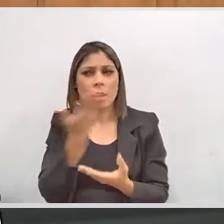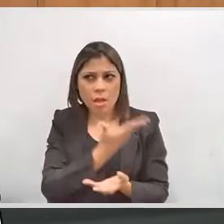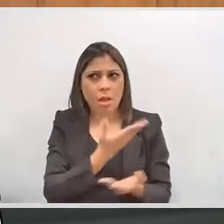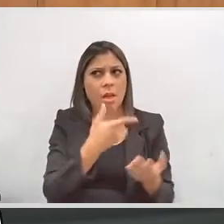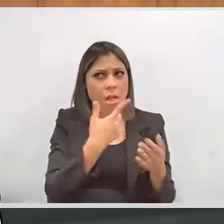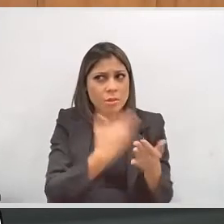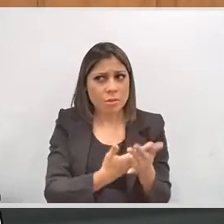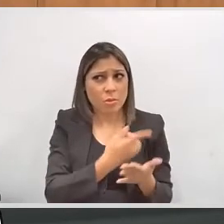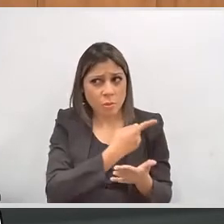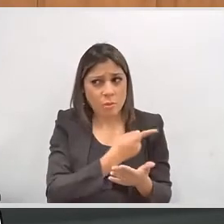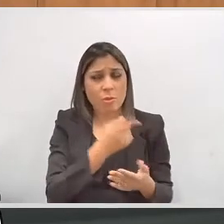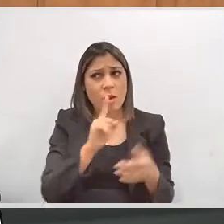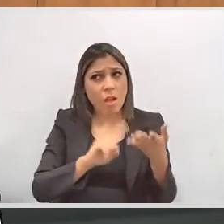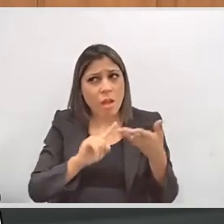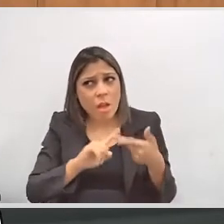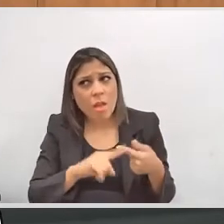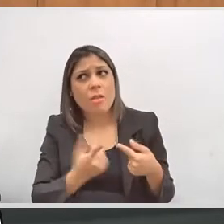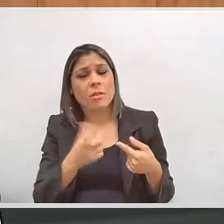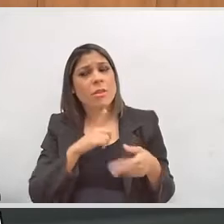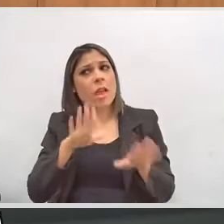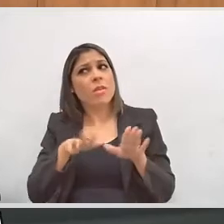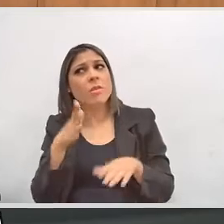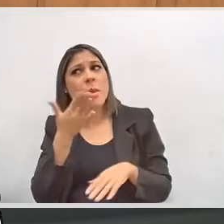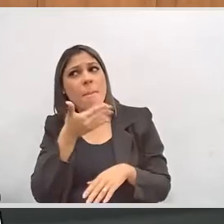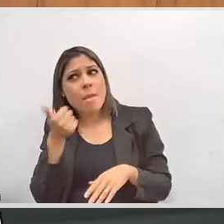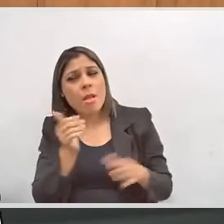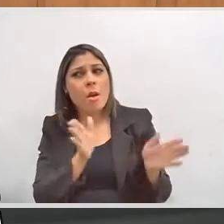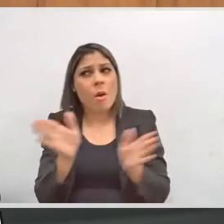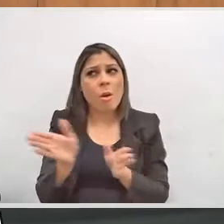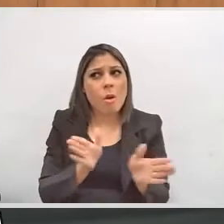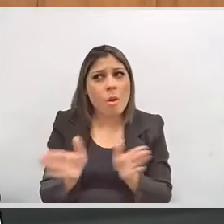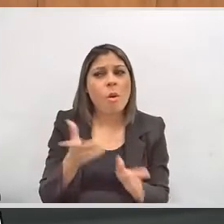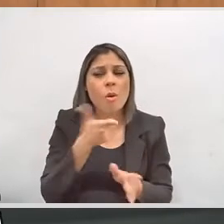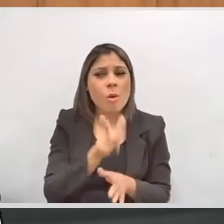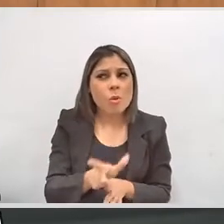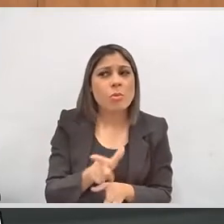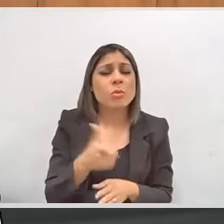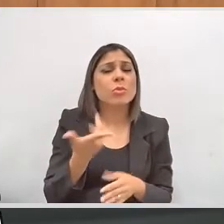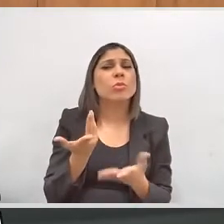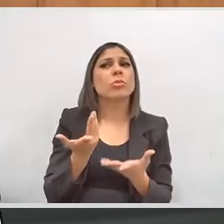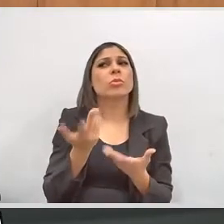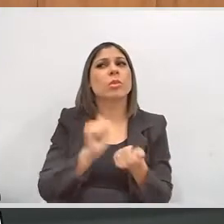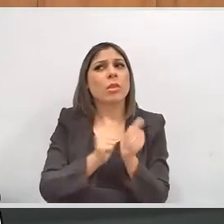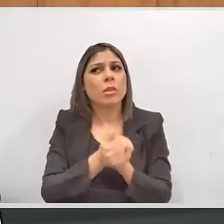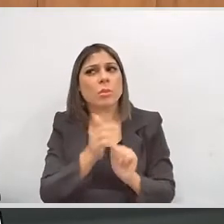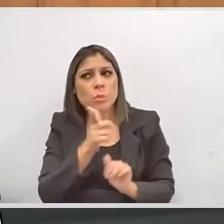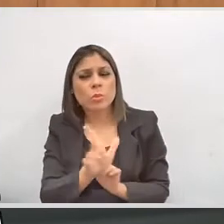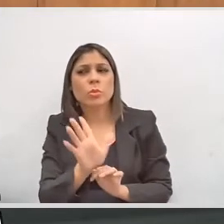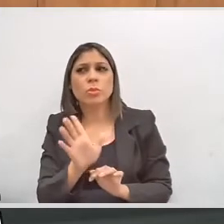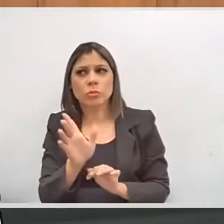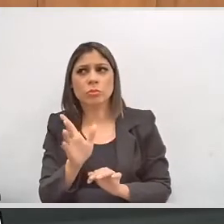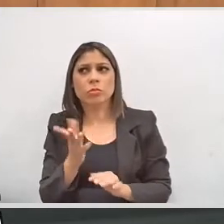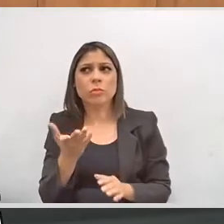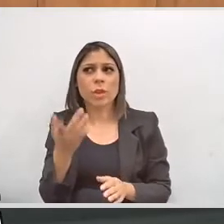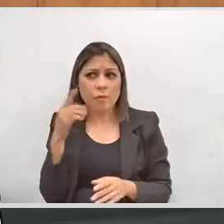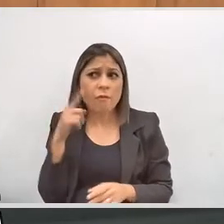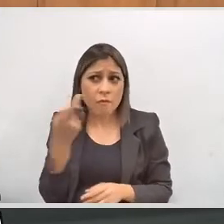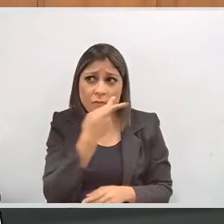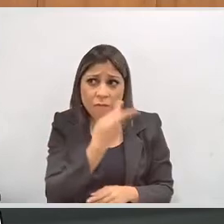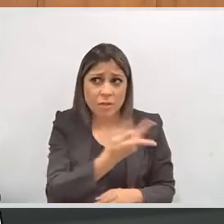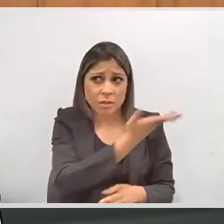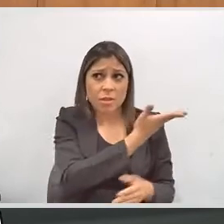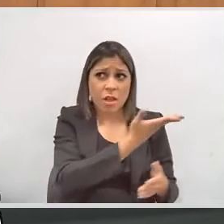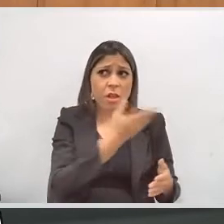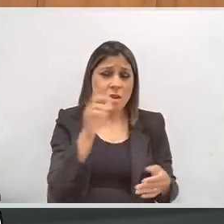atualizou aquela escola, parece que a escola agora está melhor adaptada à situação, quem sabe, vá lá,